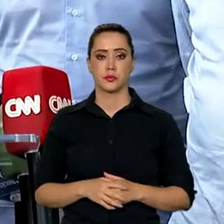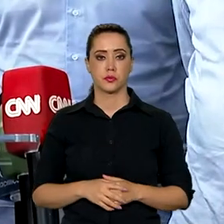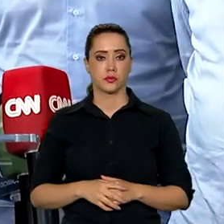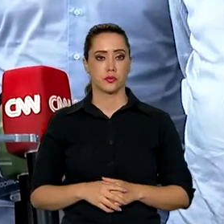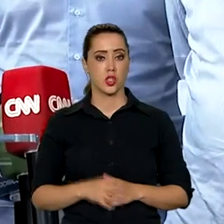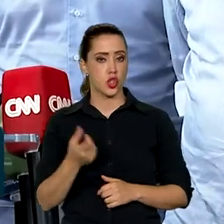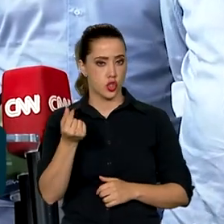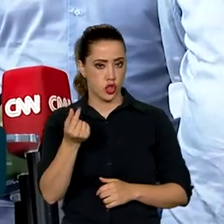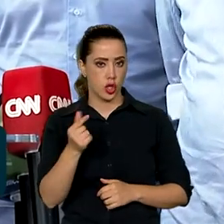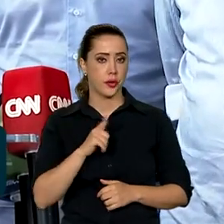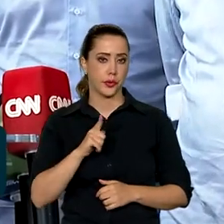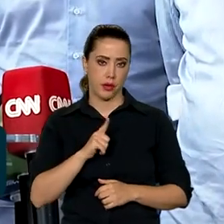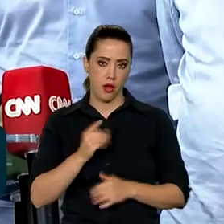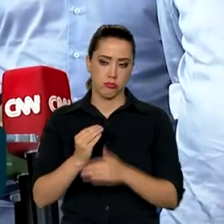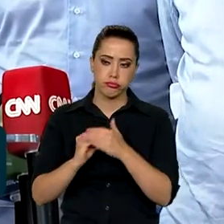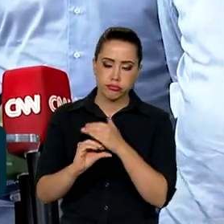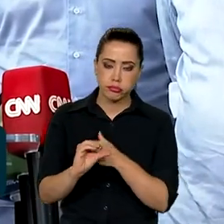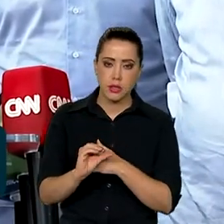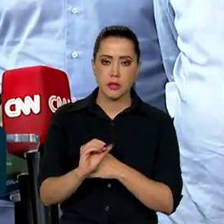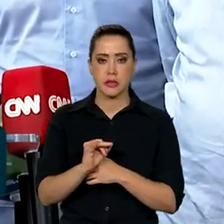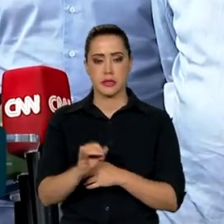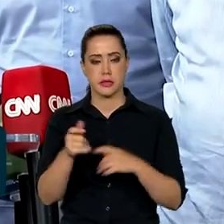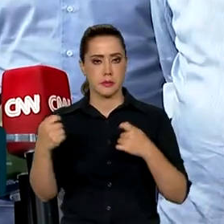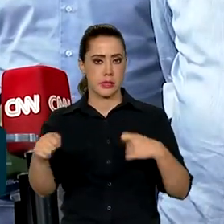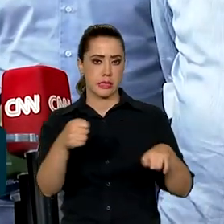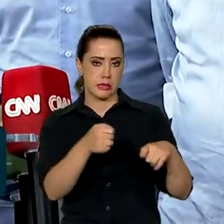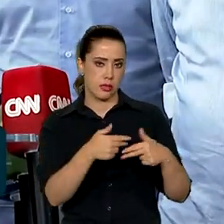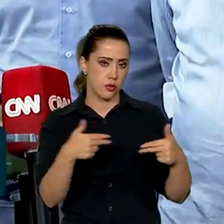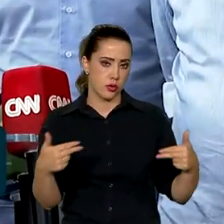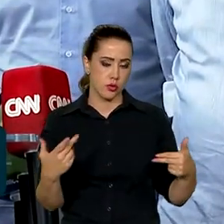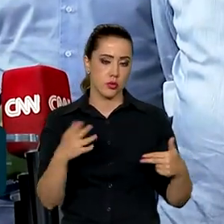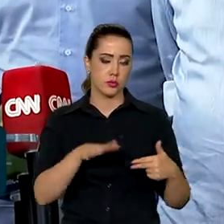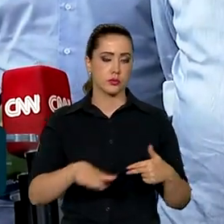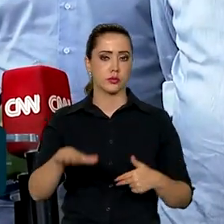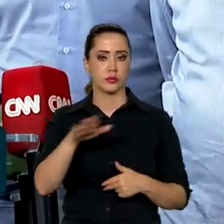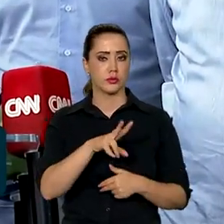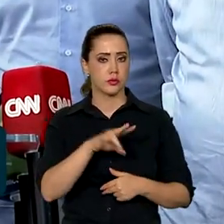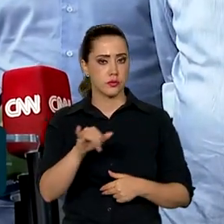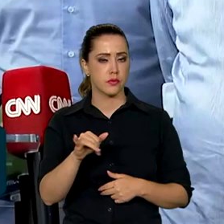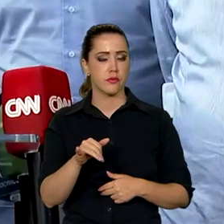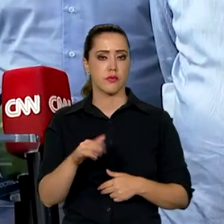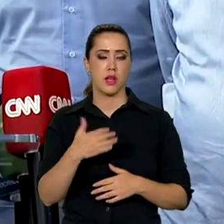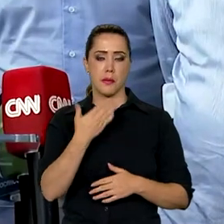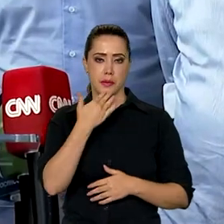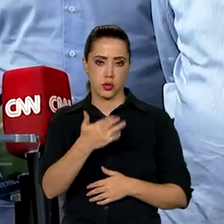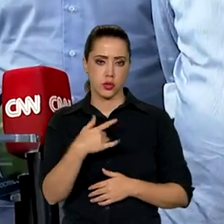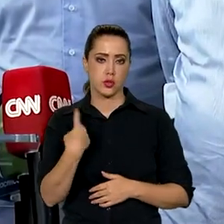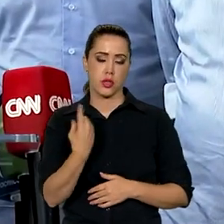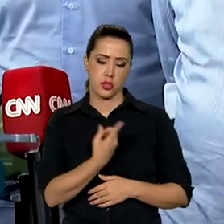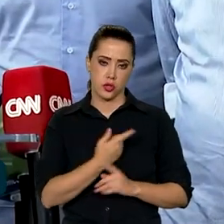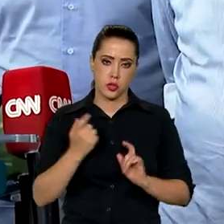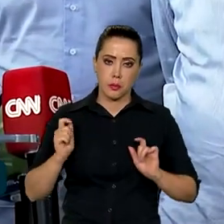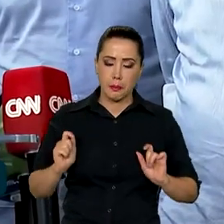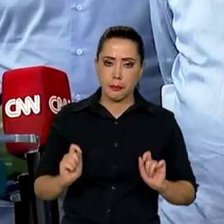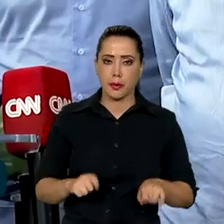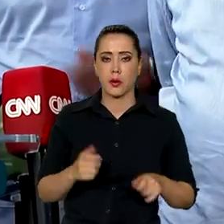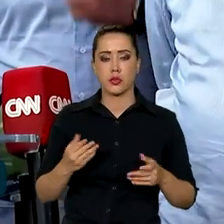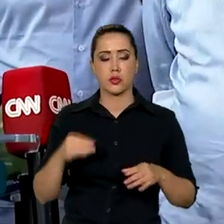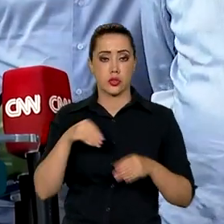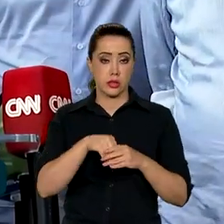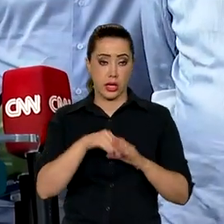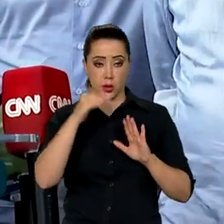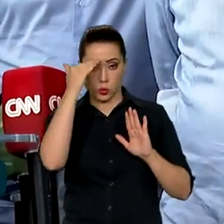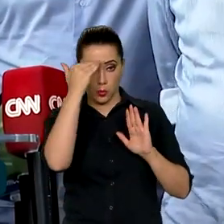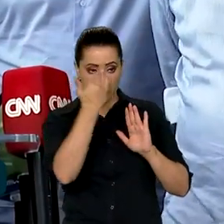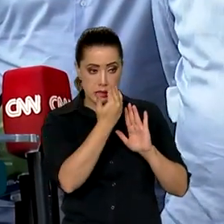recursos. Então, quem tiver necessidade, vão encaminhando para a gente poder, dentro da lei,